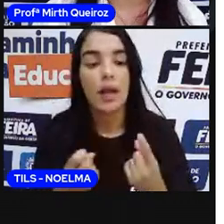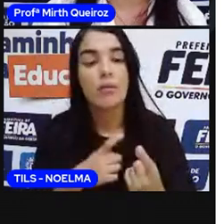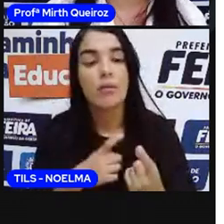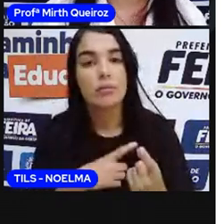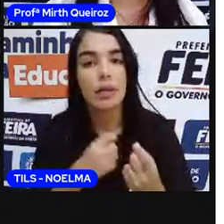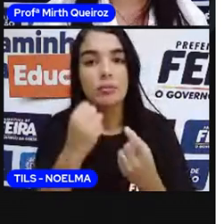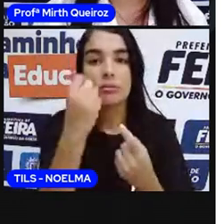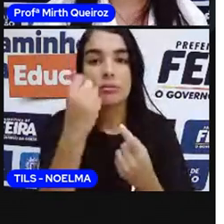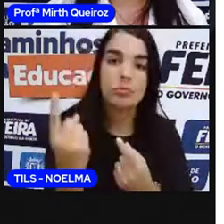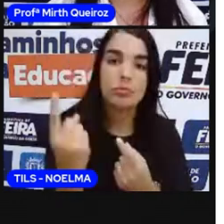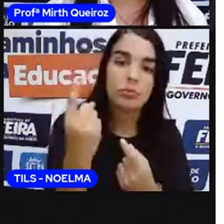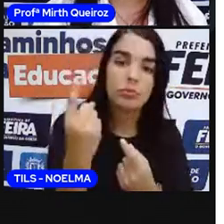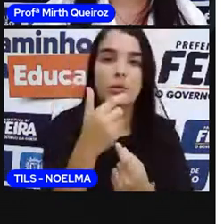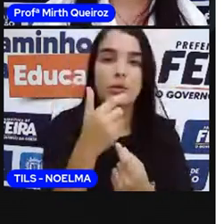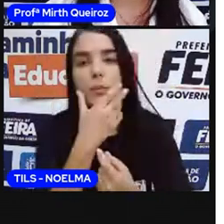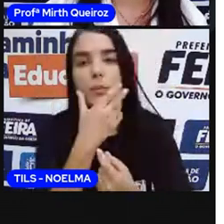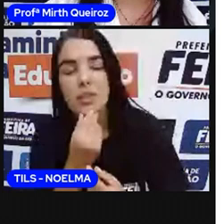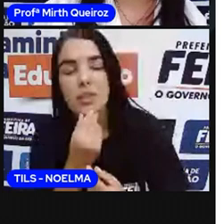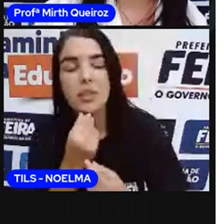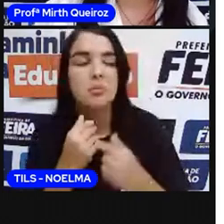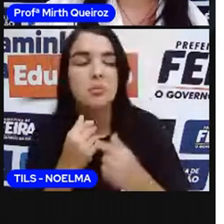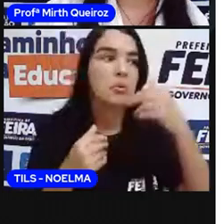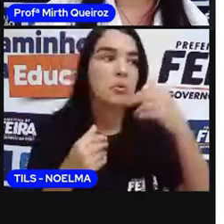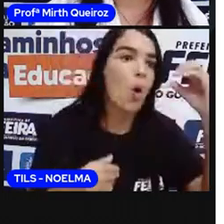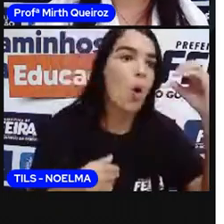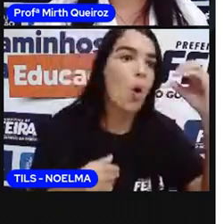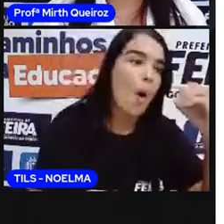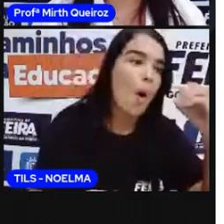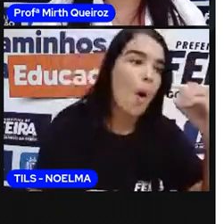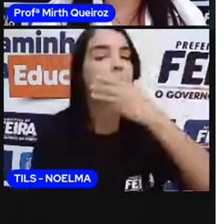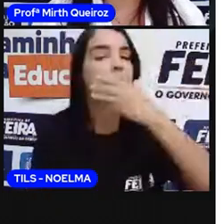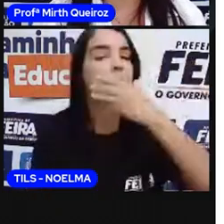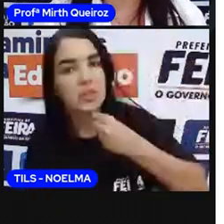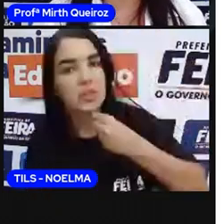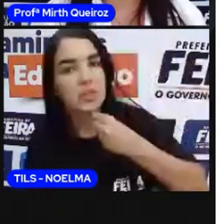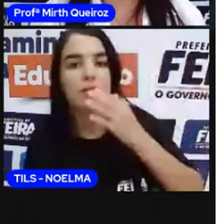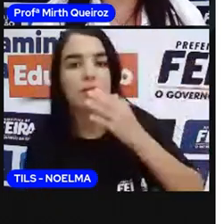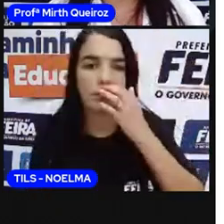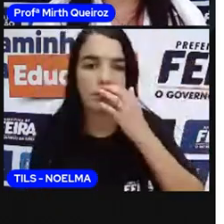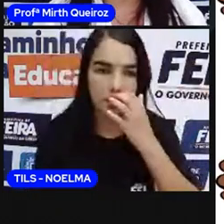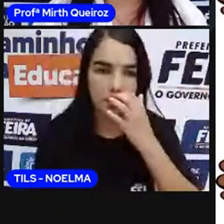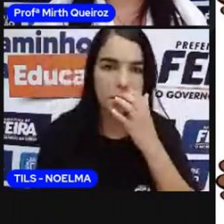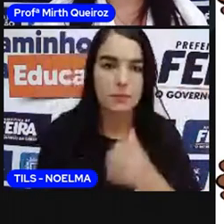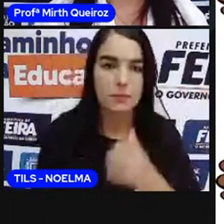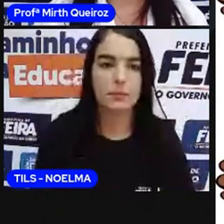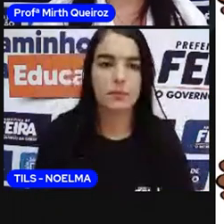meninos, um, menino. Uma, menina, uma, menina, tá?